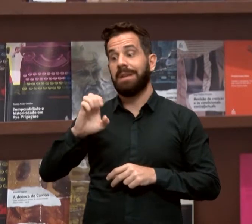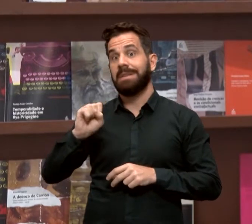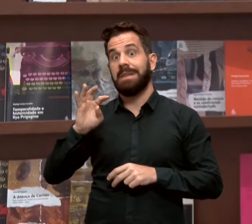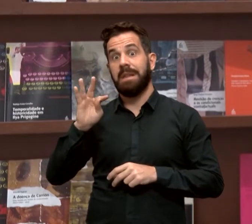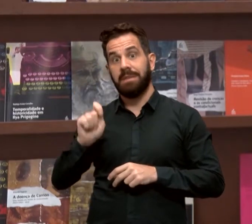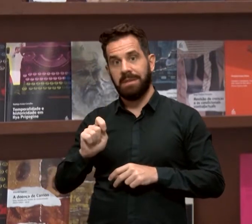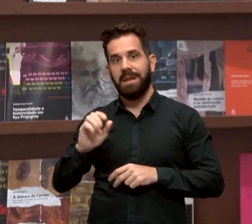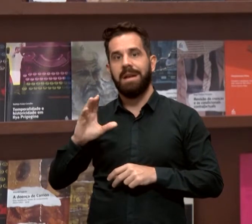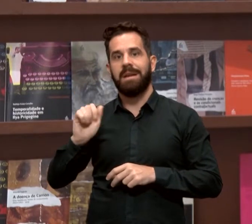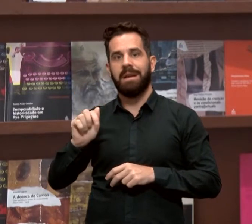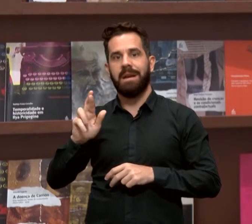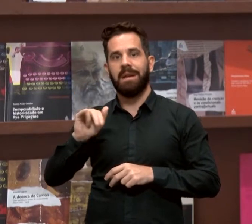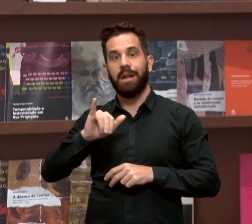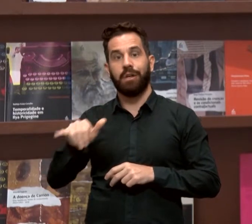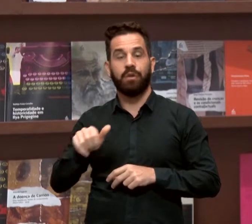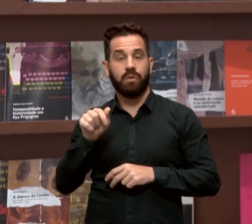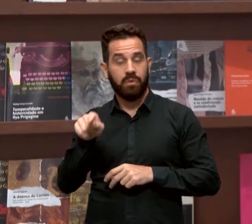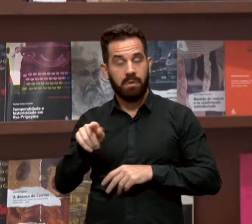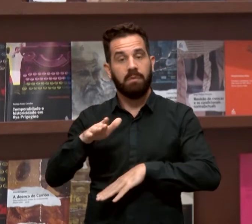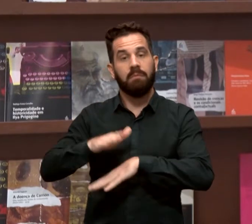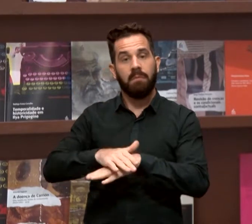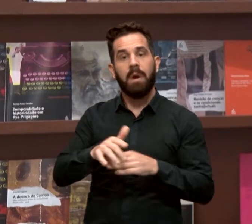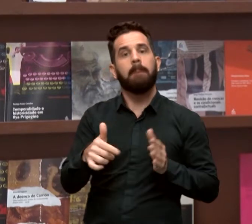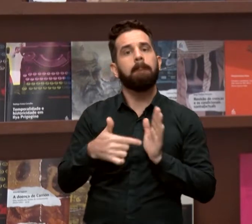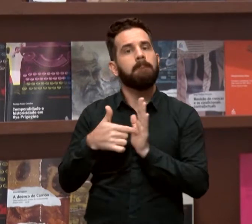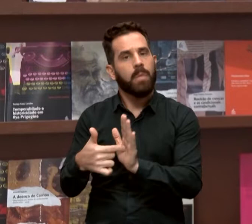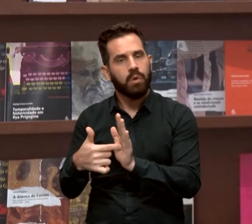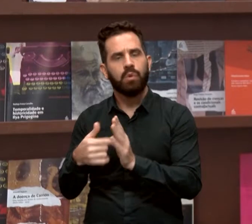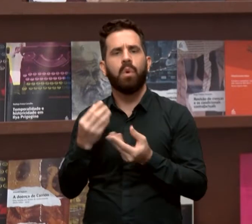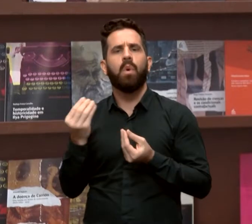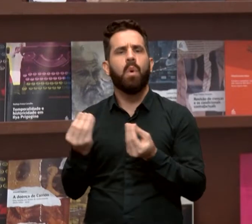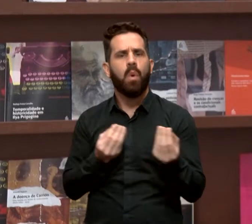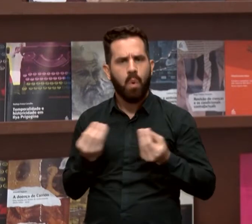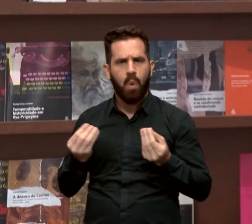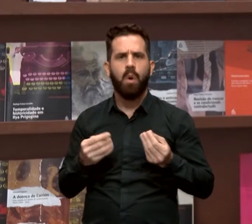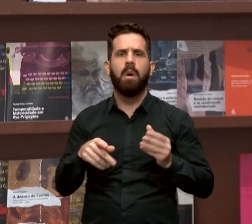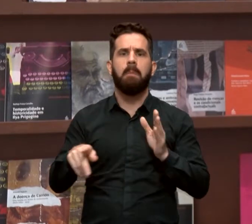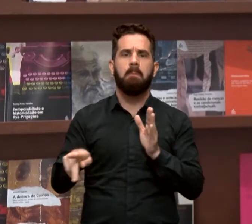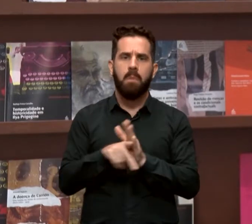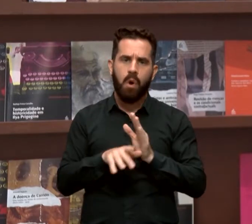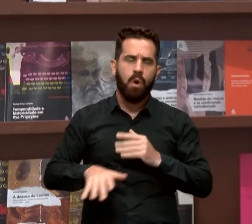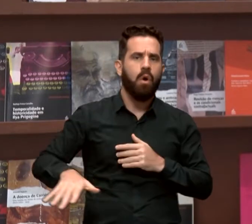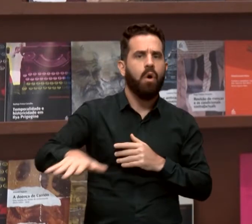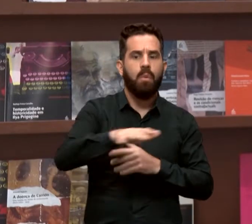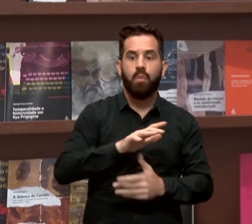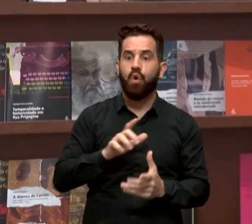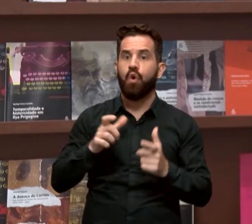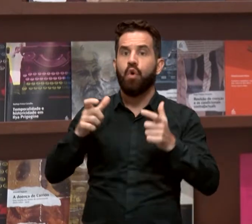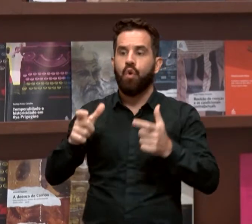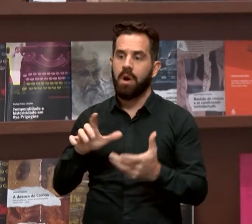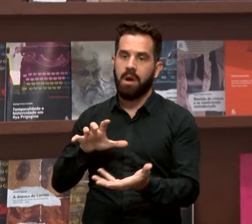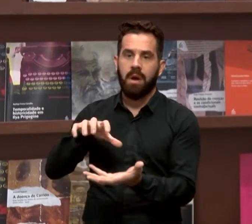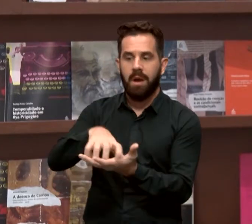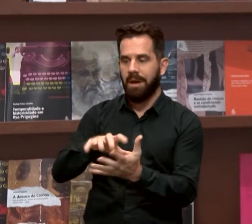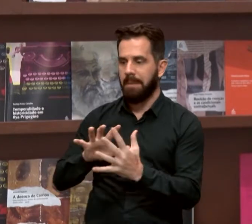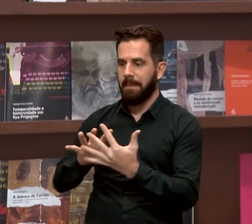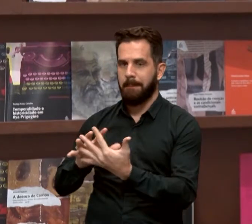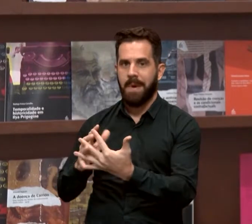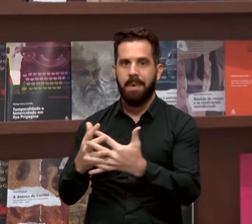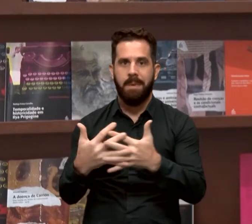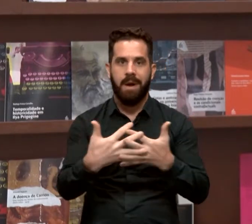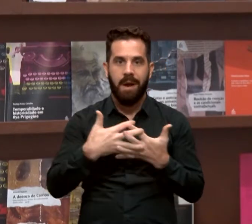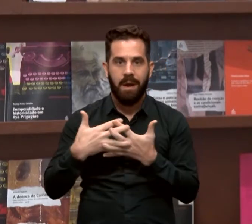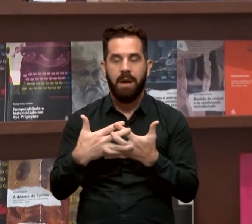entre um tipo de acervo etnográfico, a cestaria e a aldeia, onde produtores vivem e constroem sua